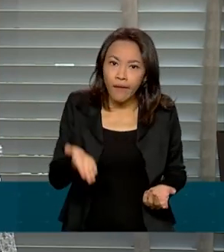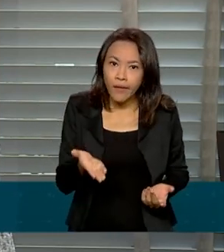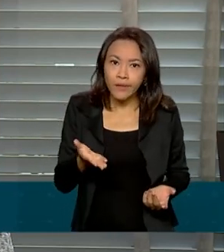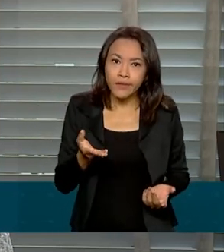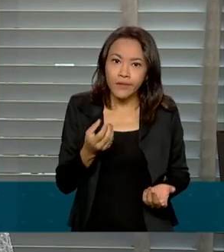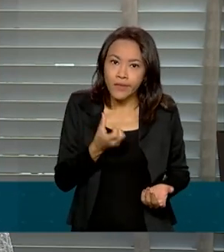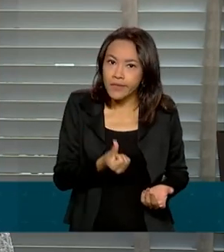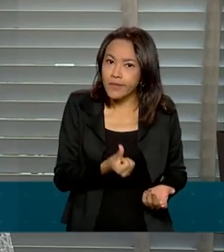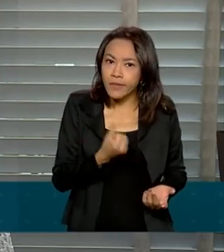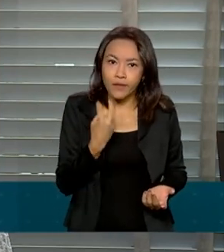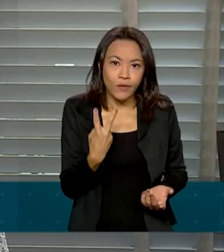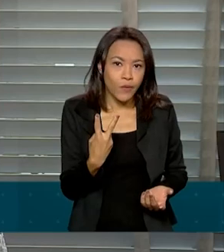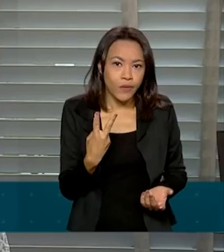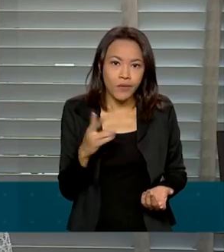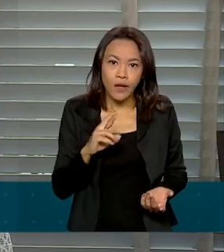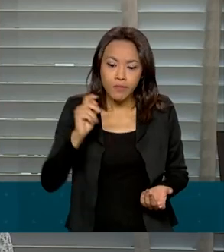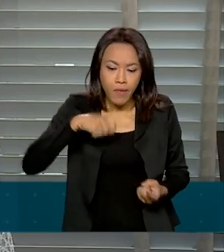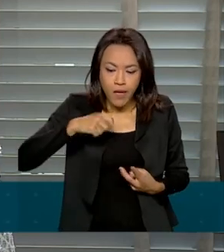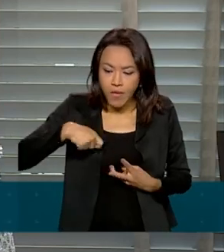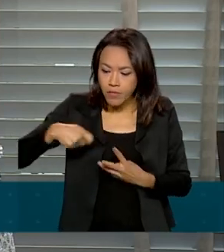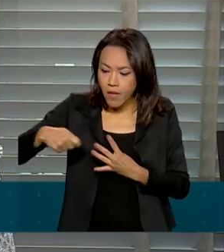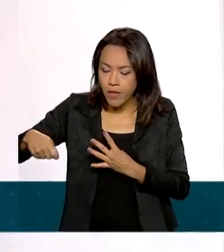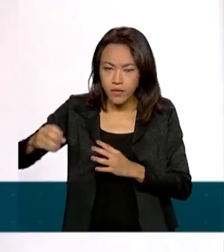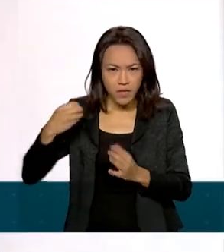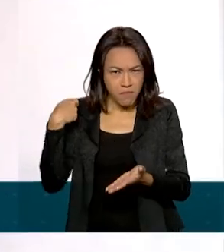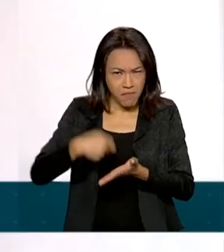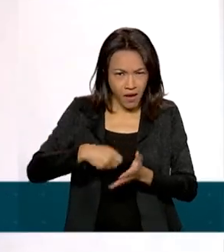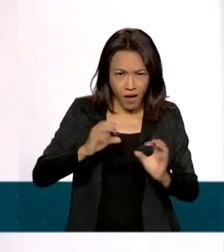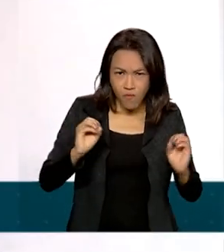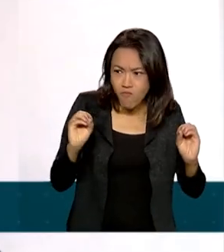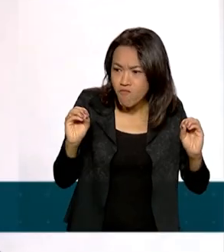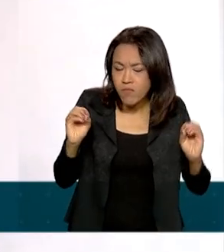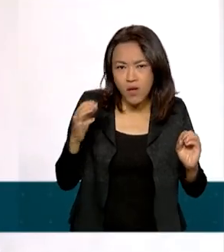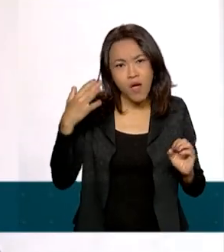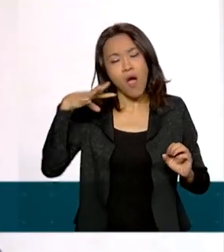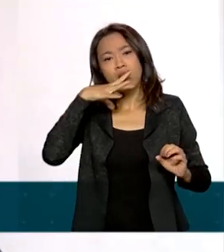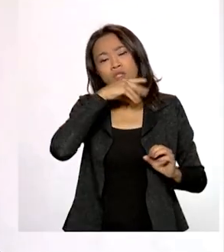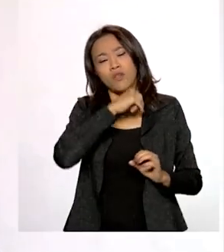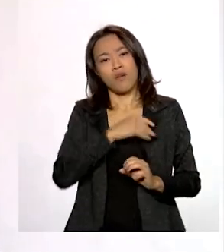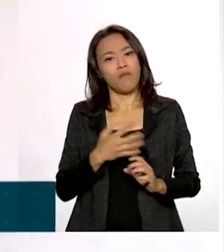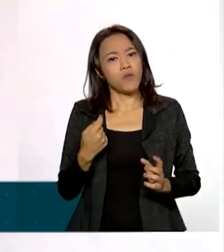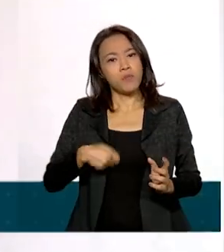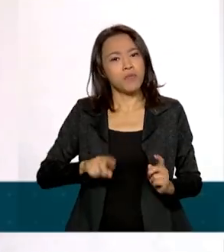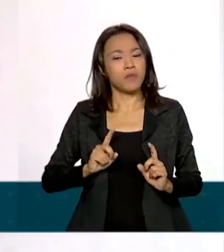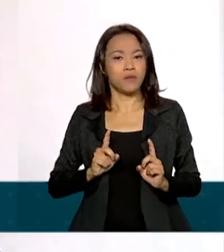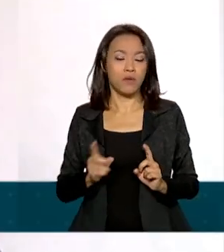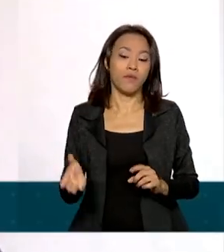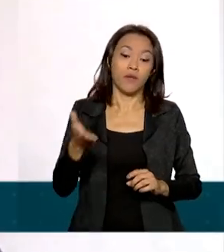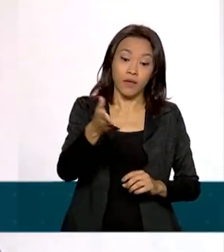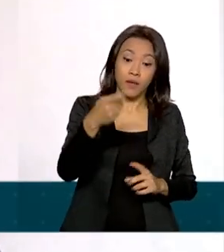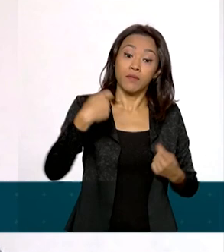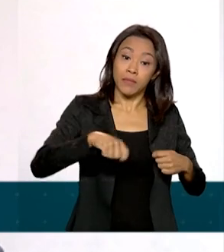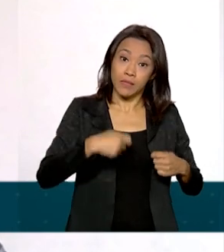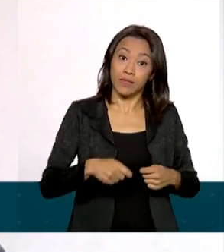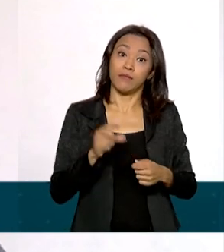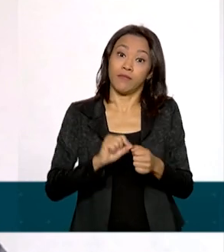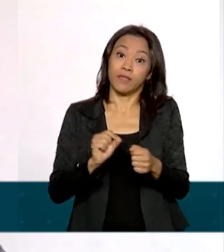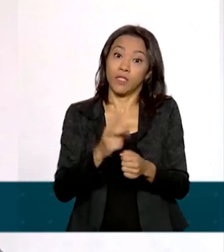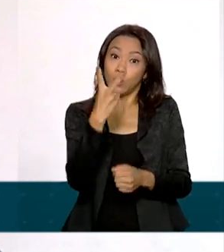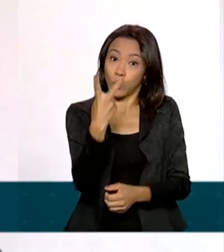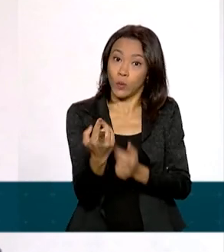R 62 mil mensais e não teria que pagar mais nada. Ele tem que saber que ele está exercendo, nesse momento, duas funções,